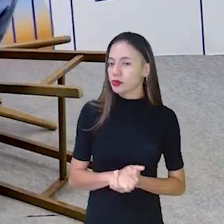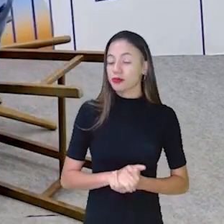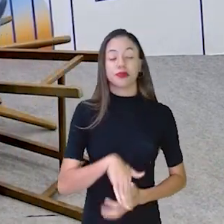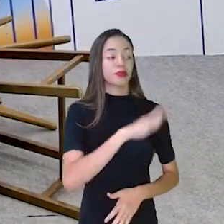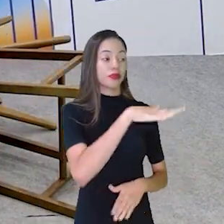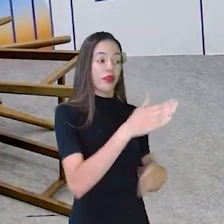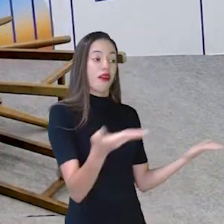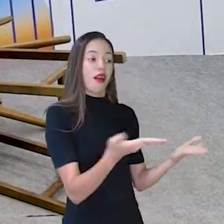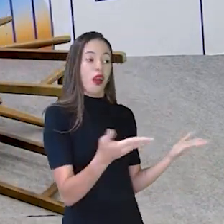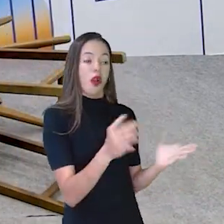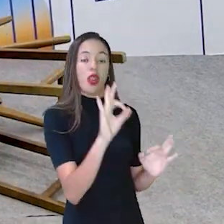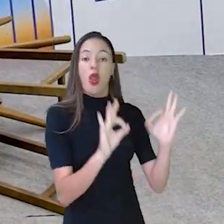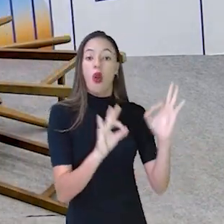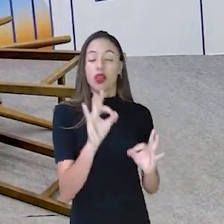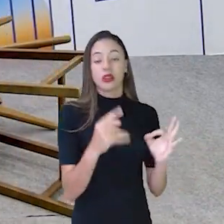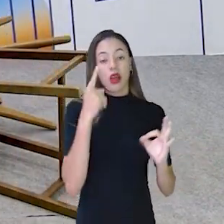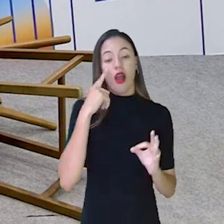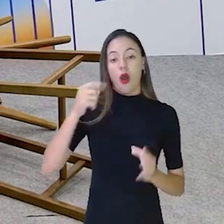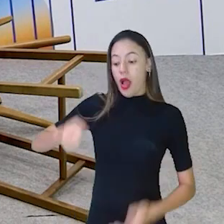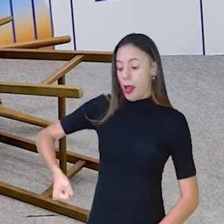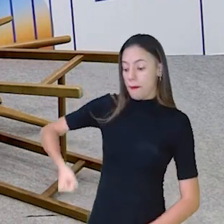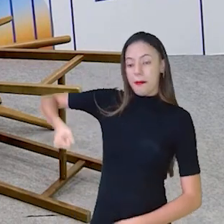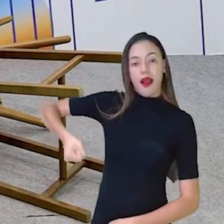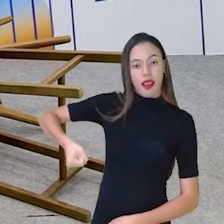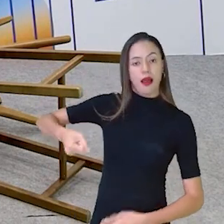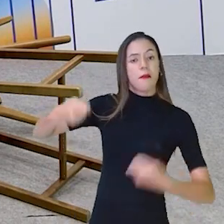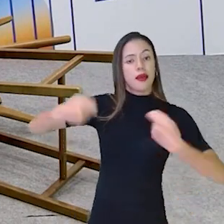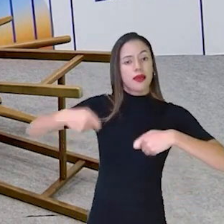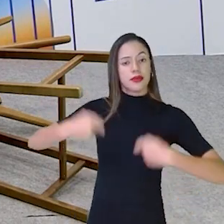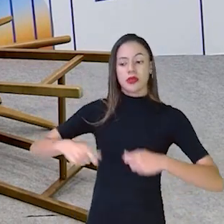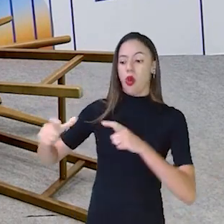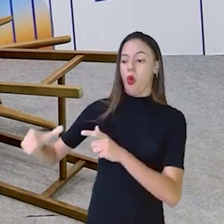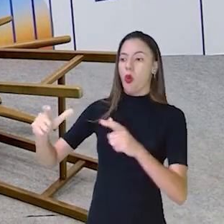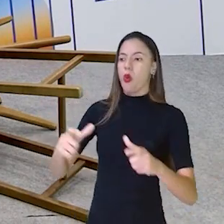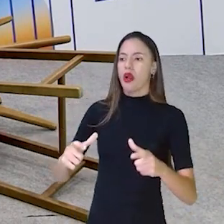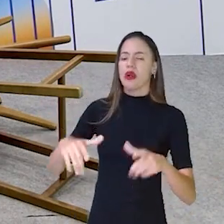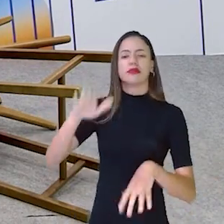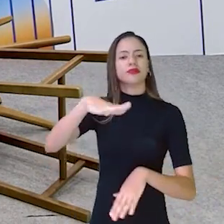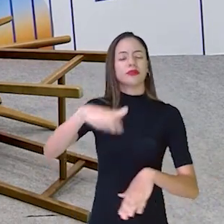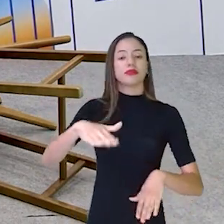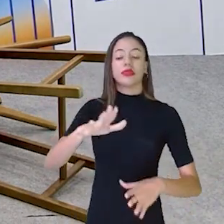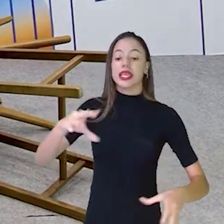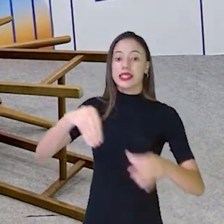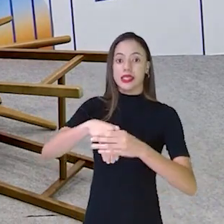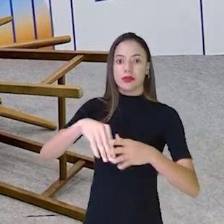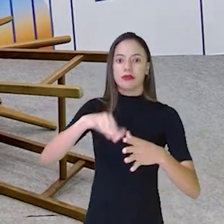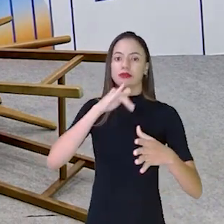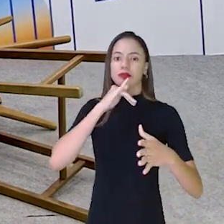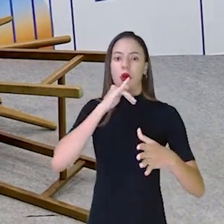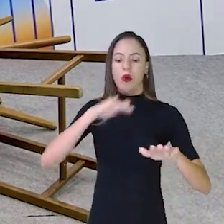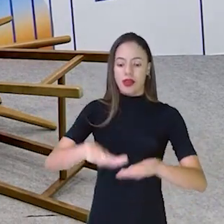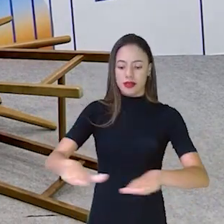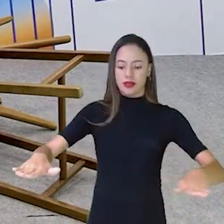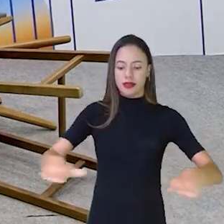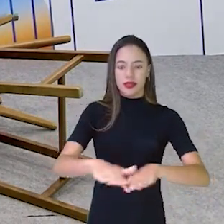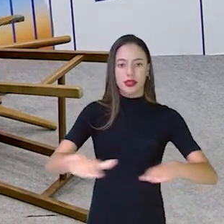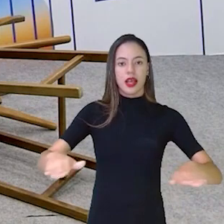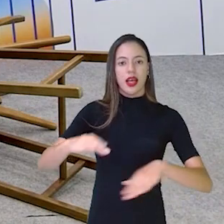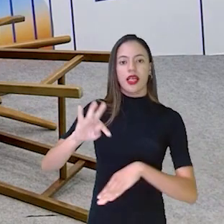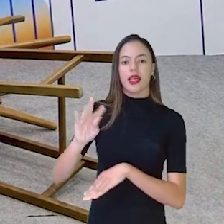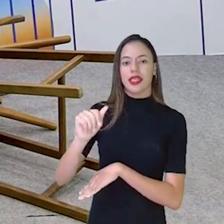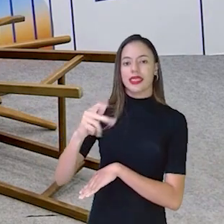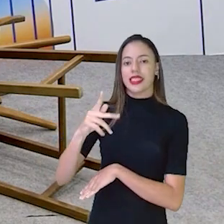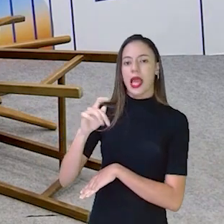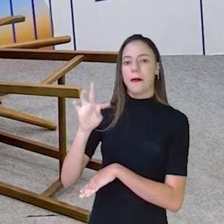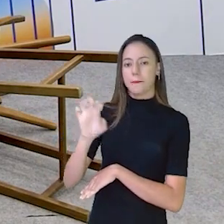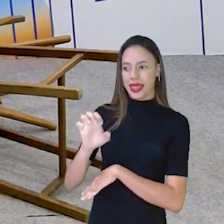Essa mala, né? Essa mala é a PC do lugar pra ir. E em cima do tapete pode ser a mesa? Pra quando a gente viaja, né? Eu